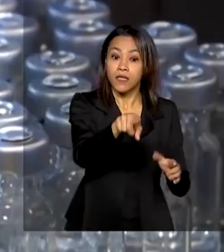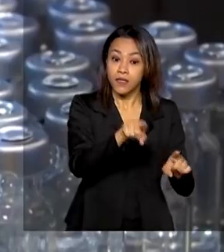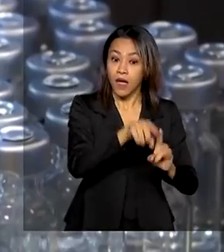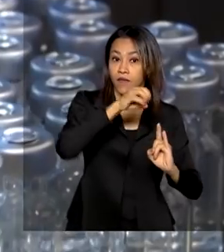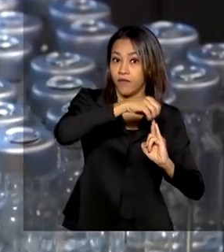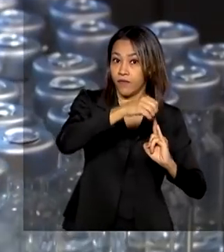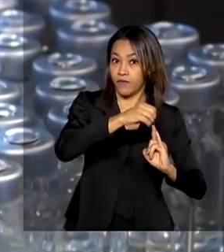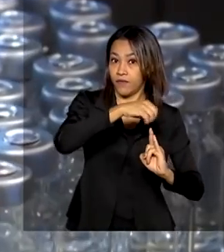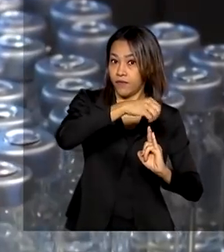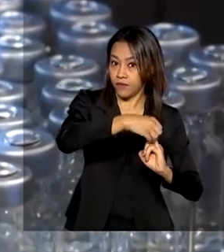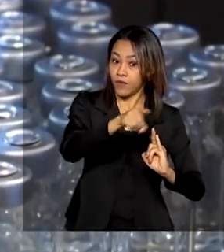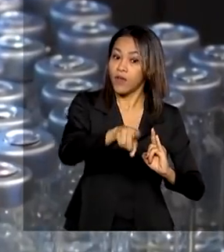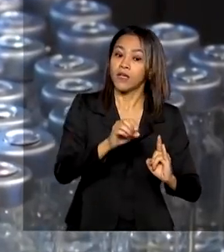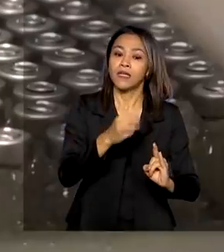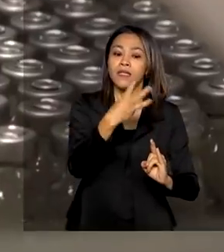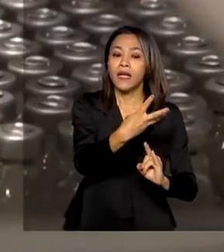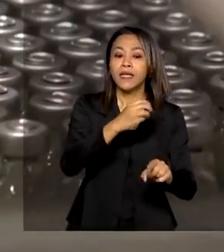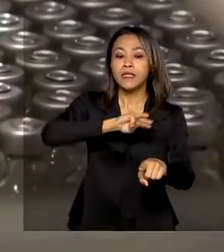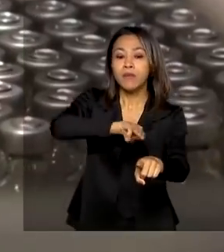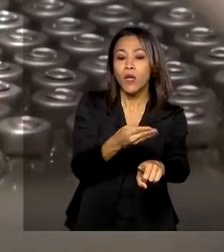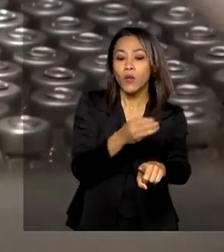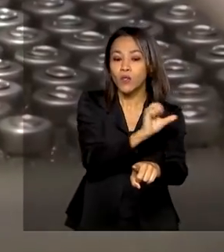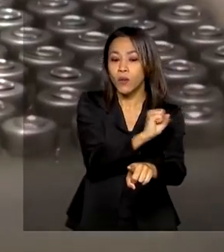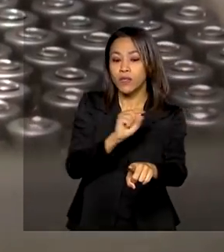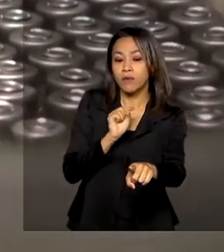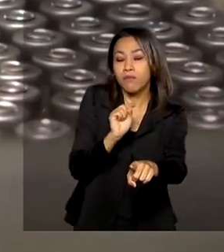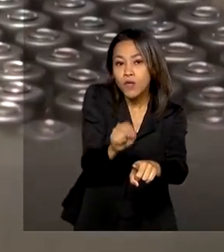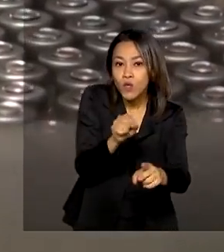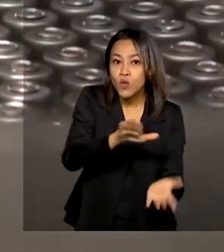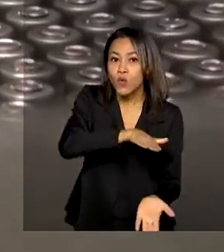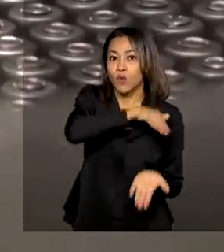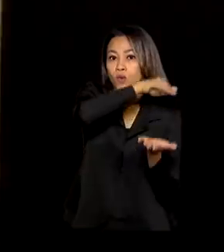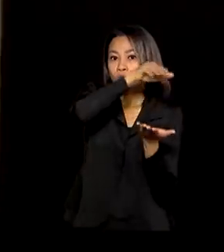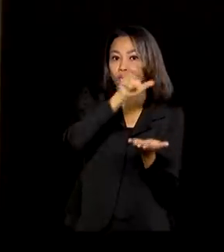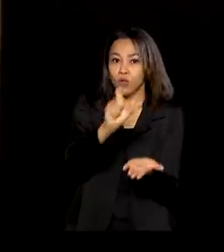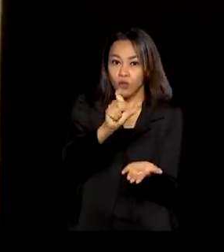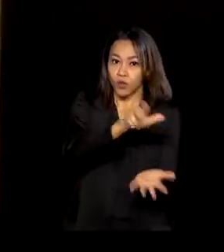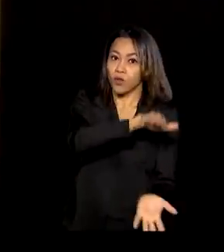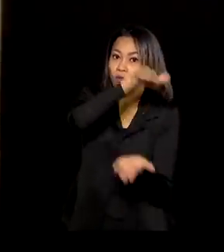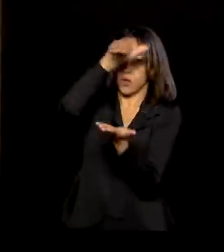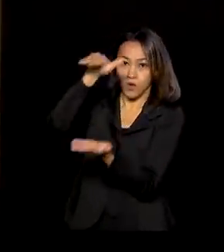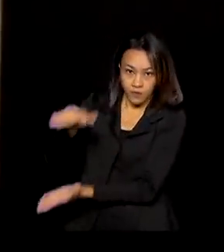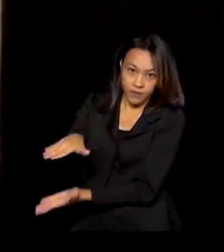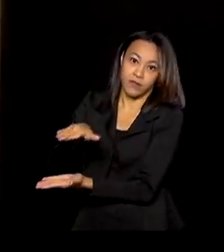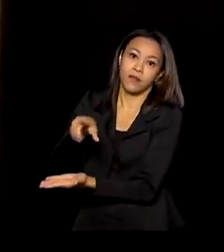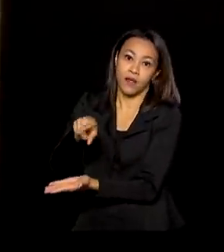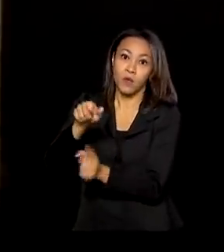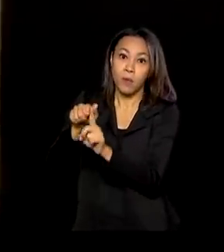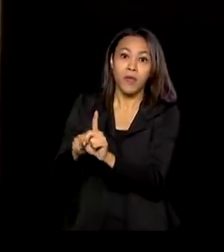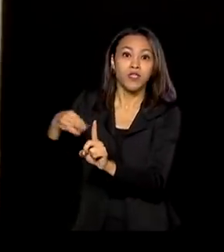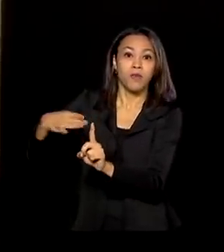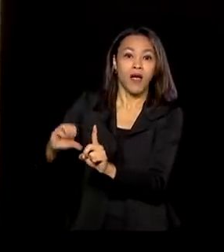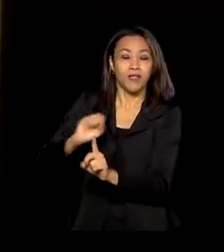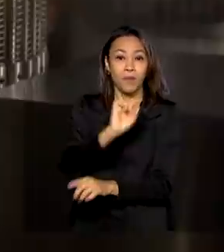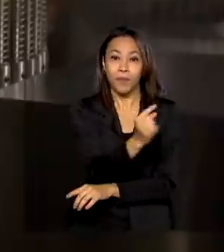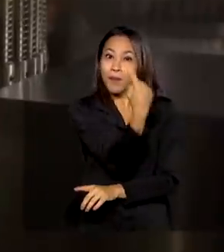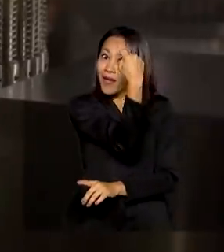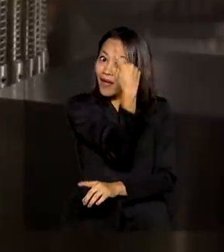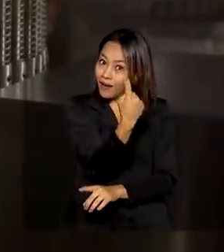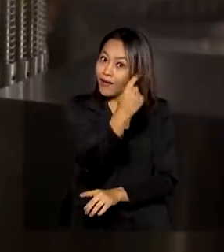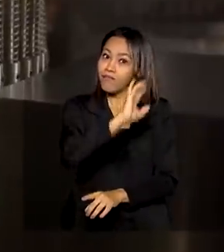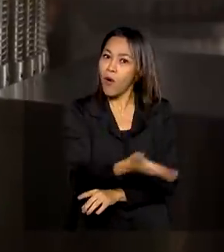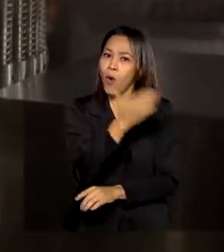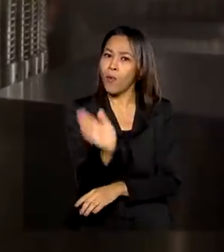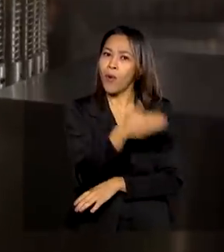3,8 milhões de doses da vacina AstraZeneca Oxford em março. Será o primeiro lote produzido no